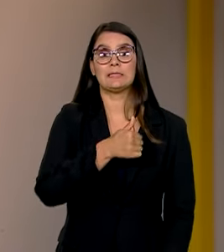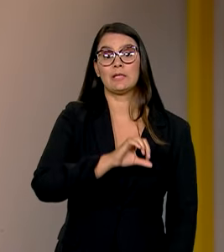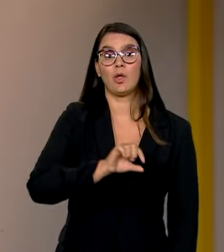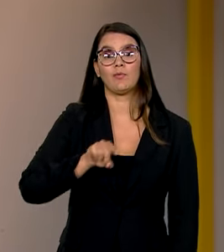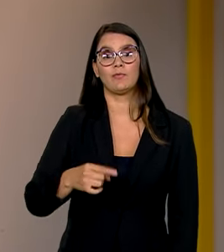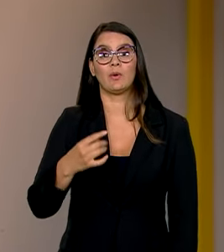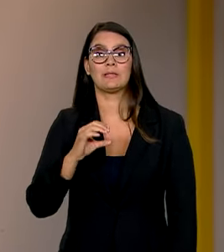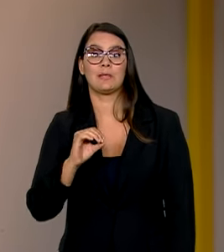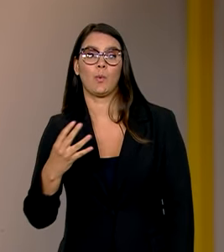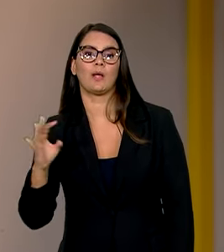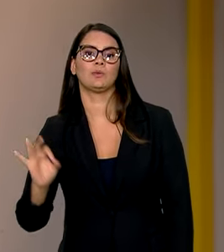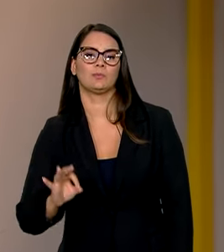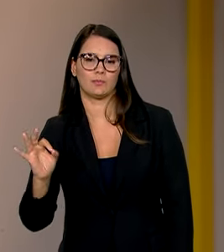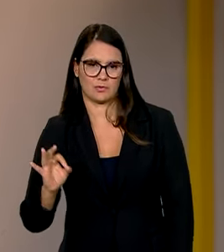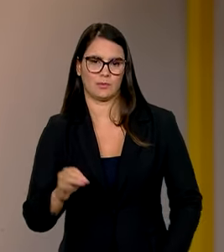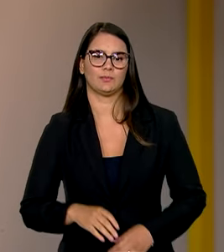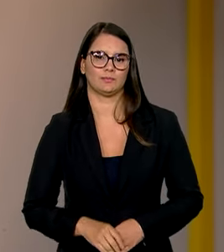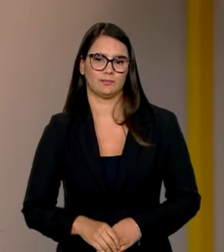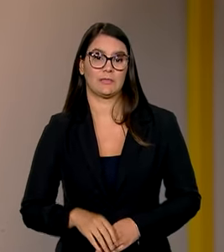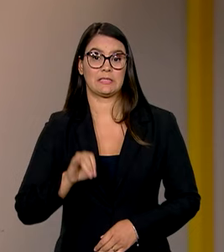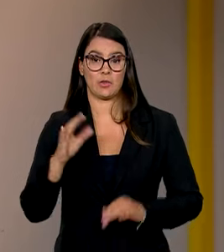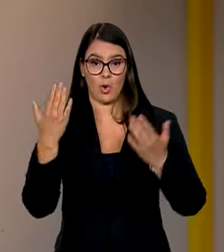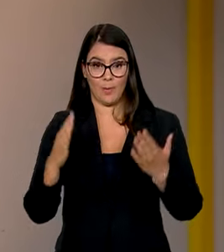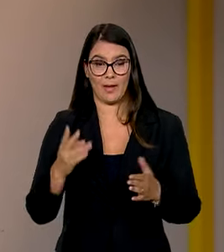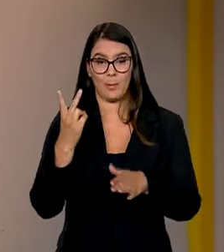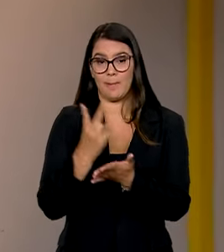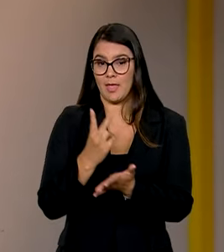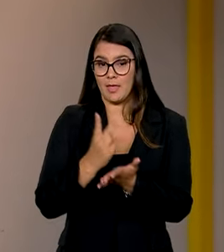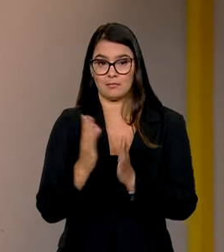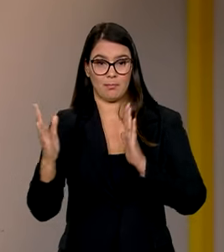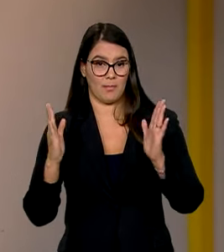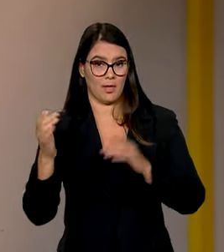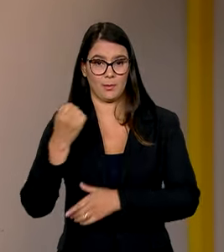19,04% respectivamente, quando comparado ao mesmo período do ano passado.